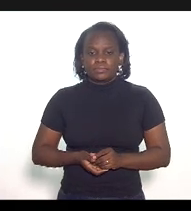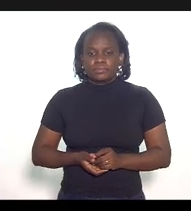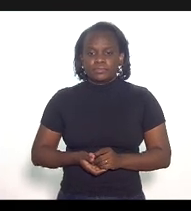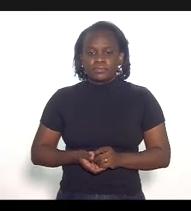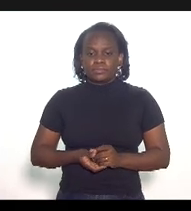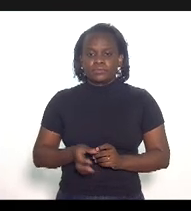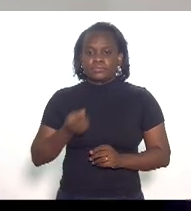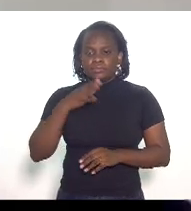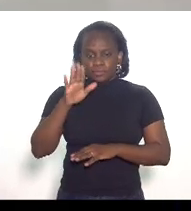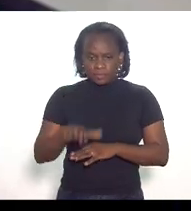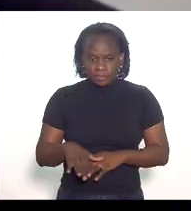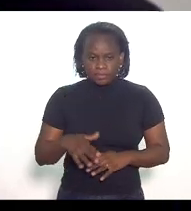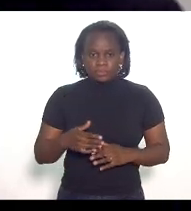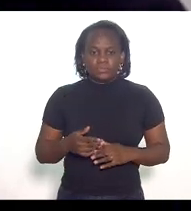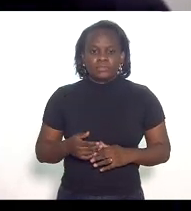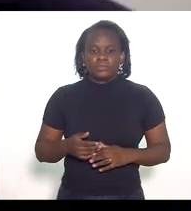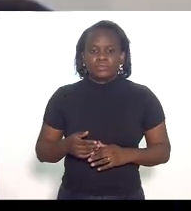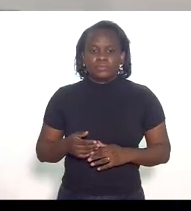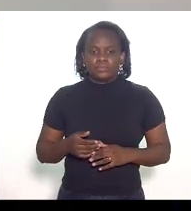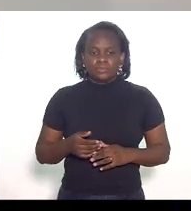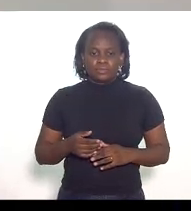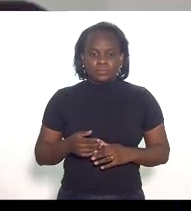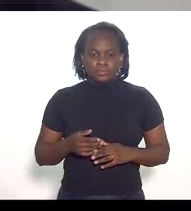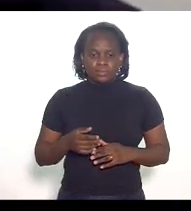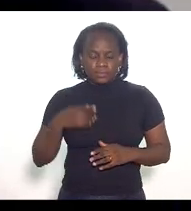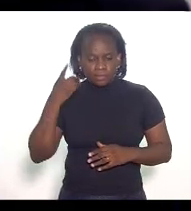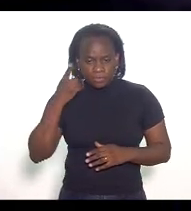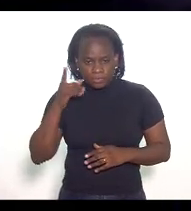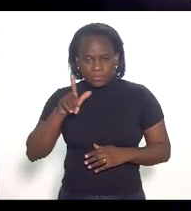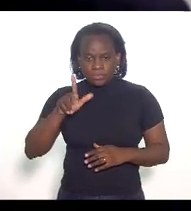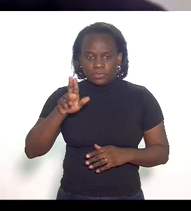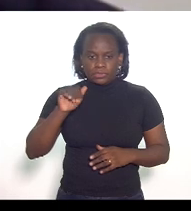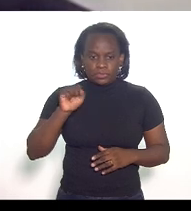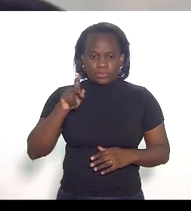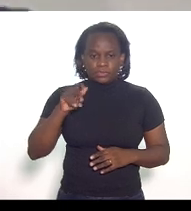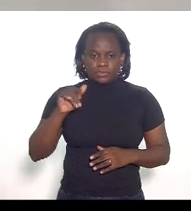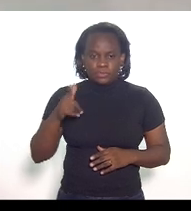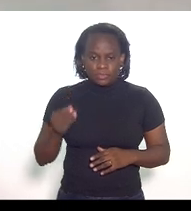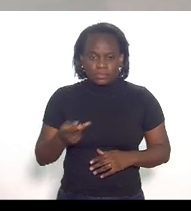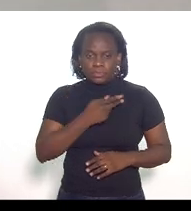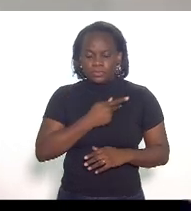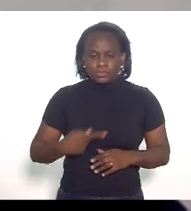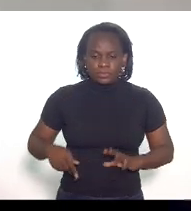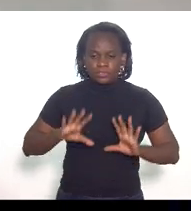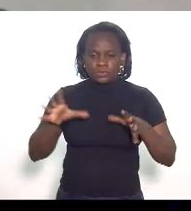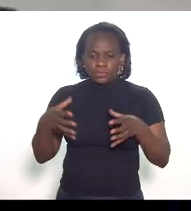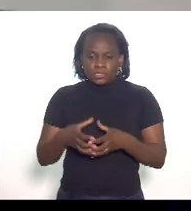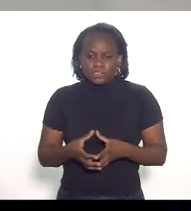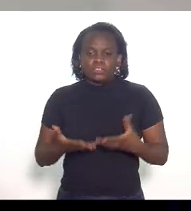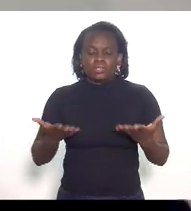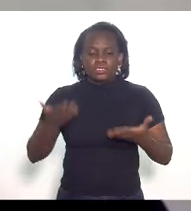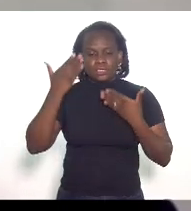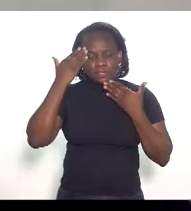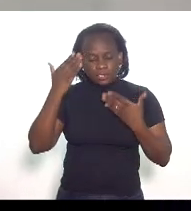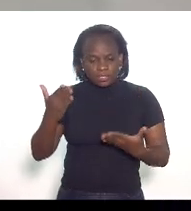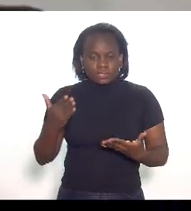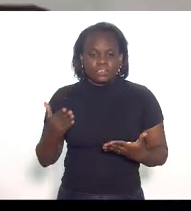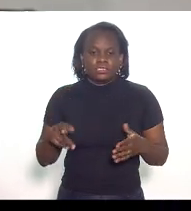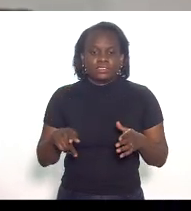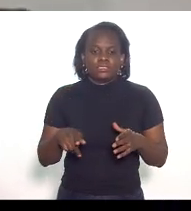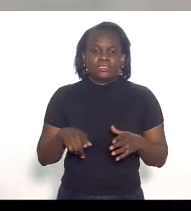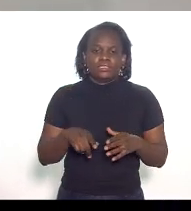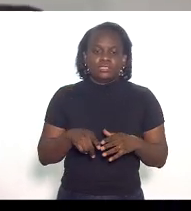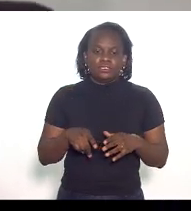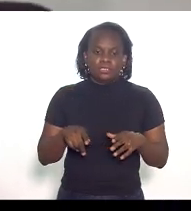Boa tarde doutor deputado Luiz Paulo presidente dessa comissão gostaria de agradecer pela